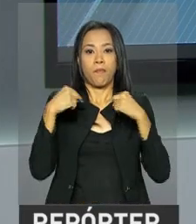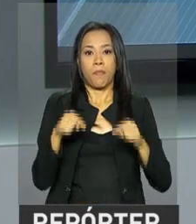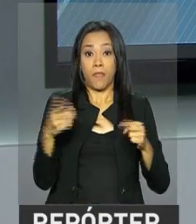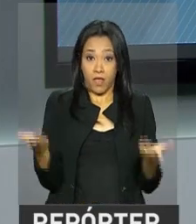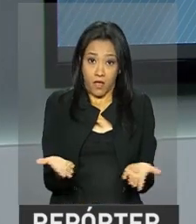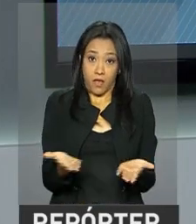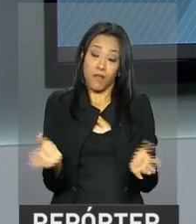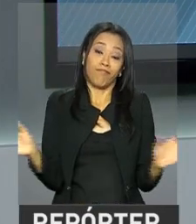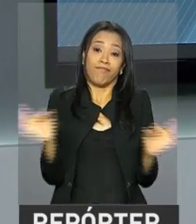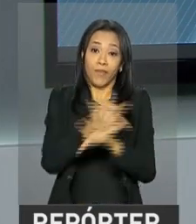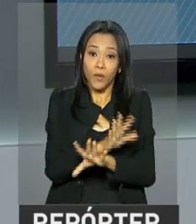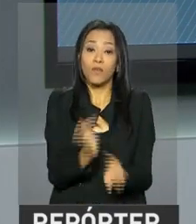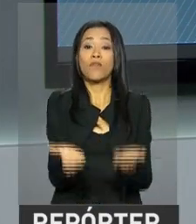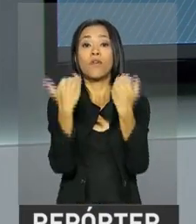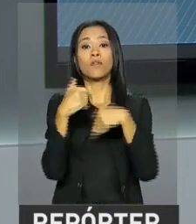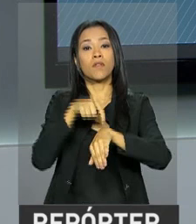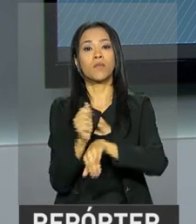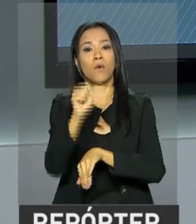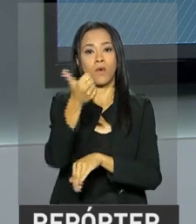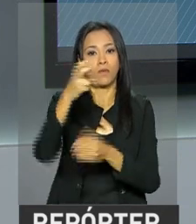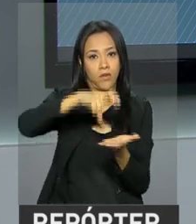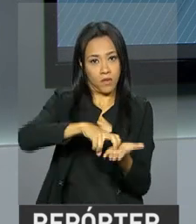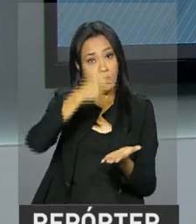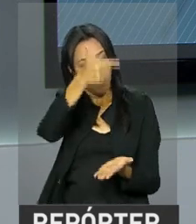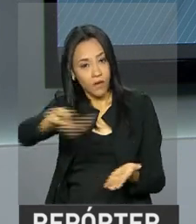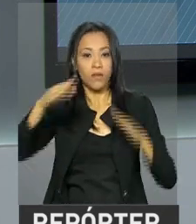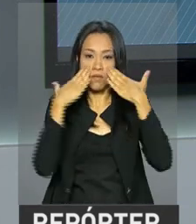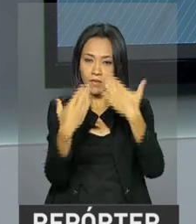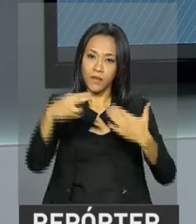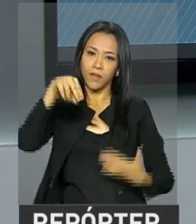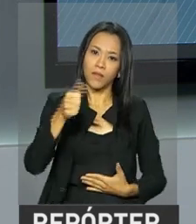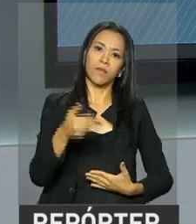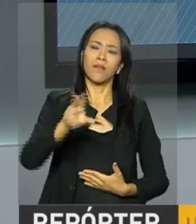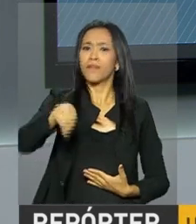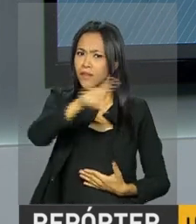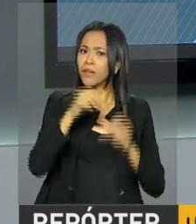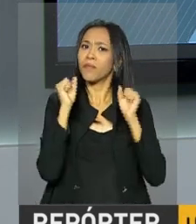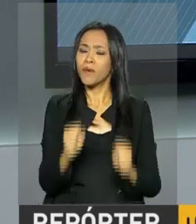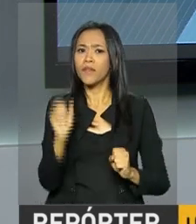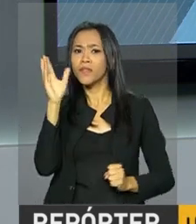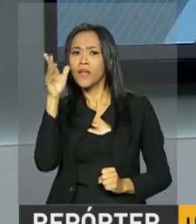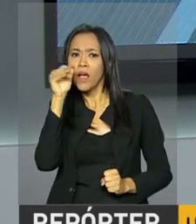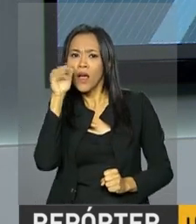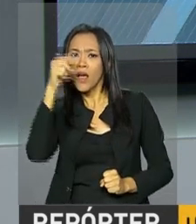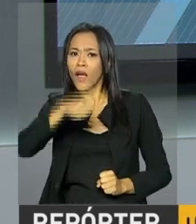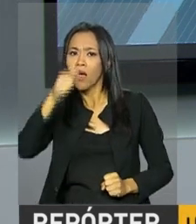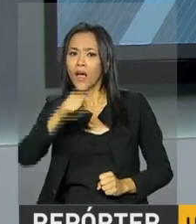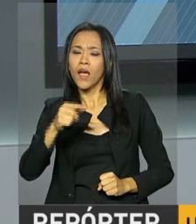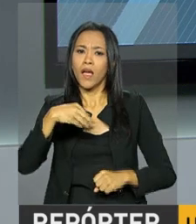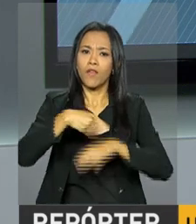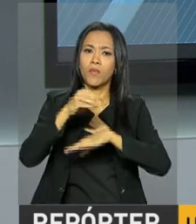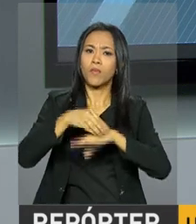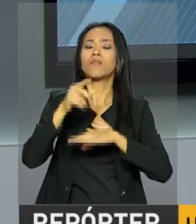o Repórter NBR fica por aqui. Voltamos às 11 da manhã na nossa próxima edição. Você pode rever as nossas reportagens